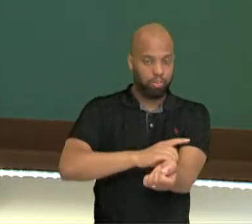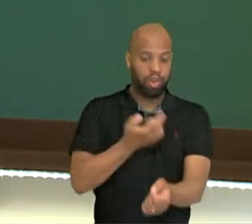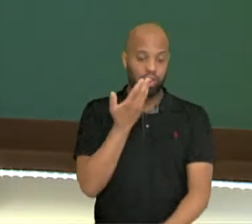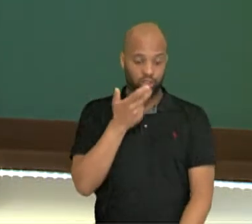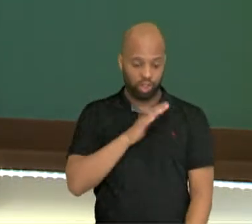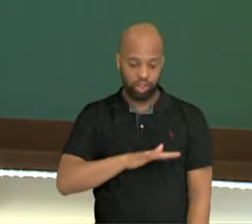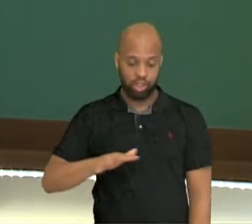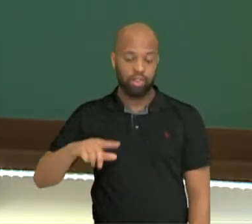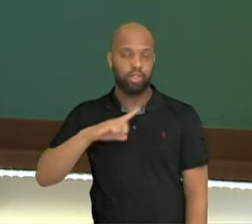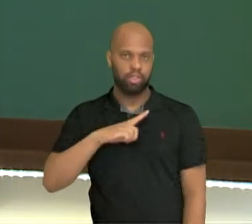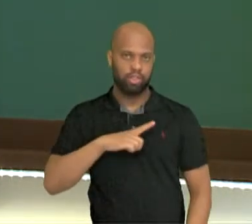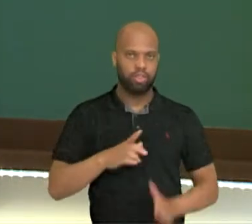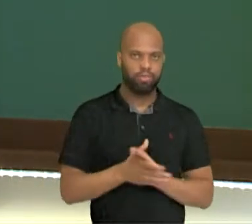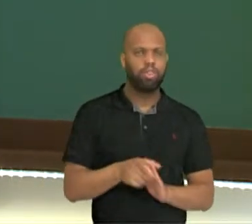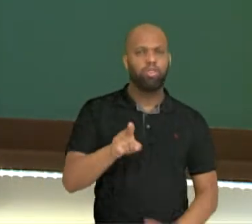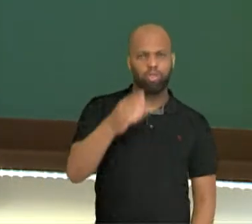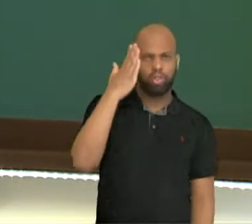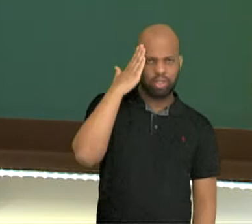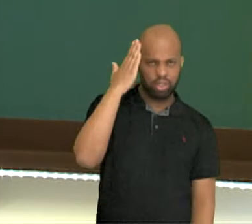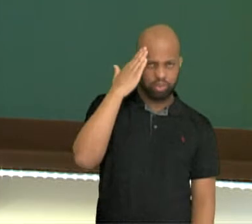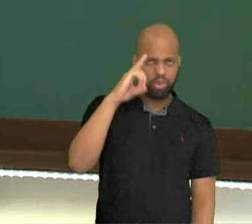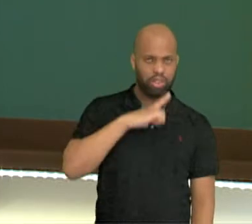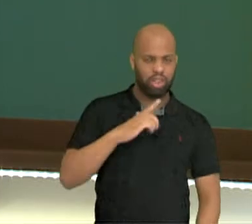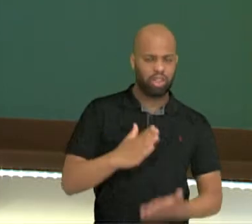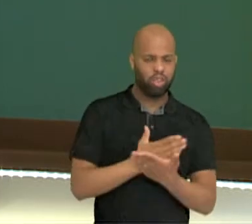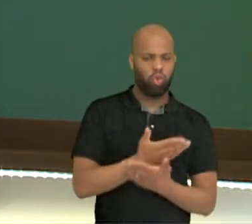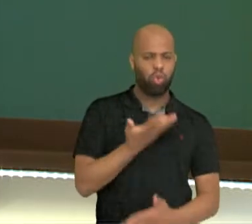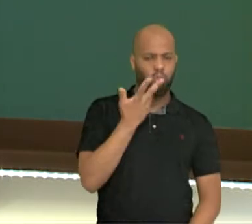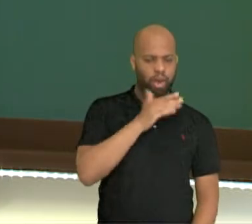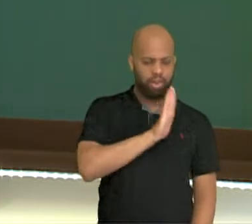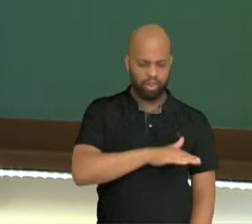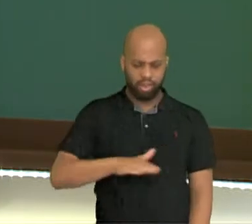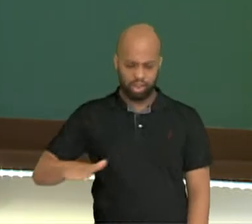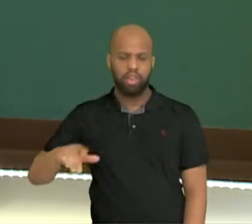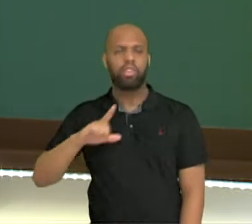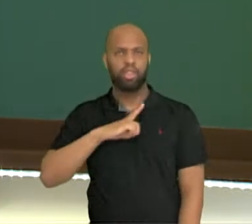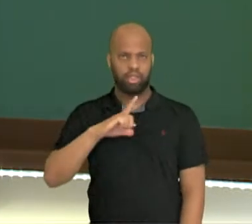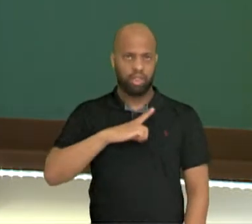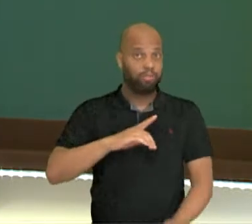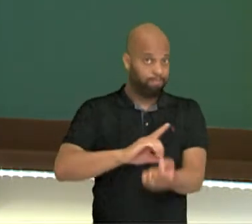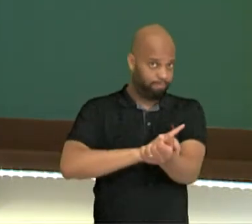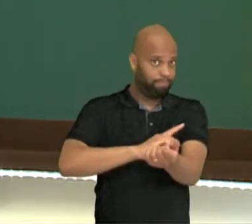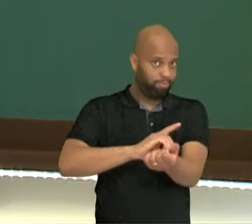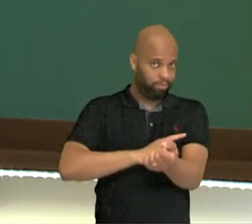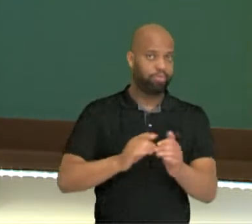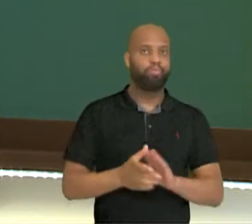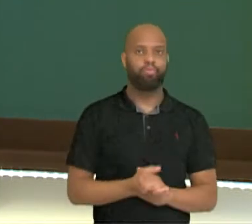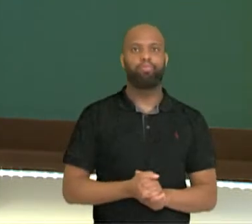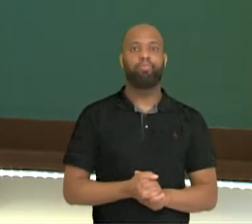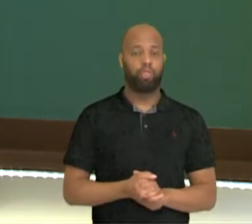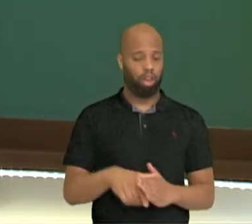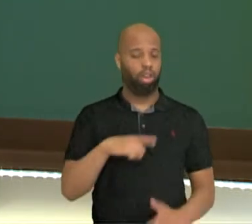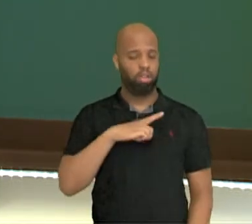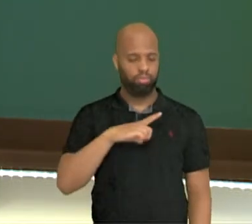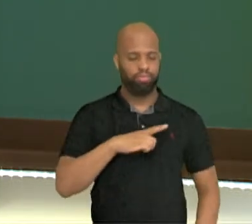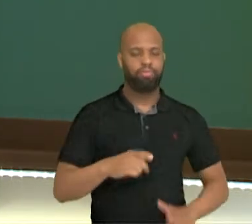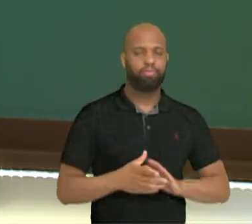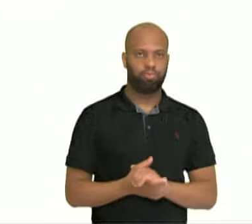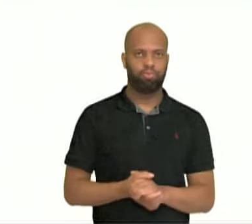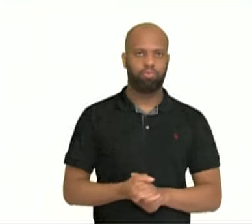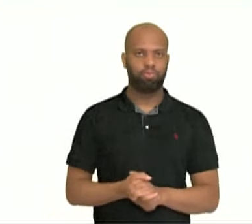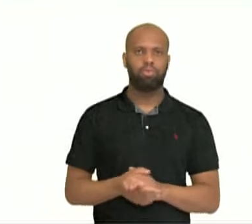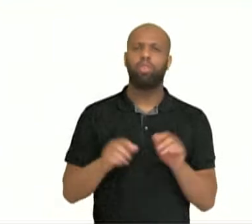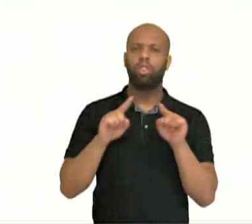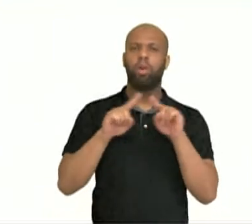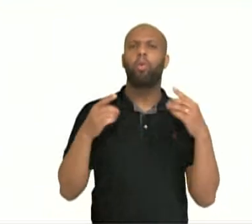infância. Você sabia que tem crianças que são portadoras de diabetes? Pois é. Professora,